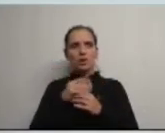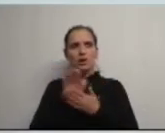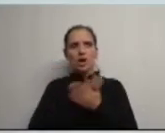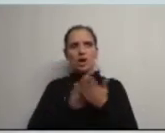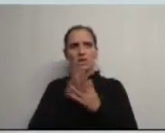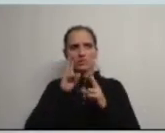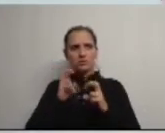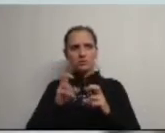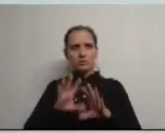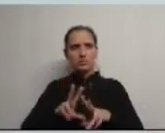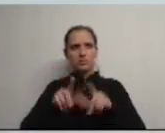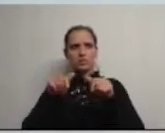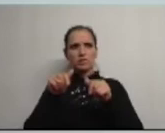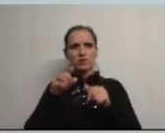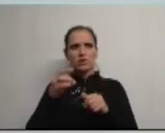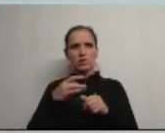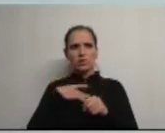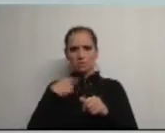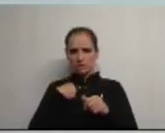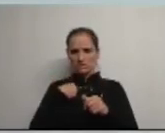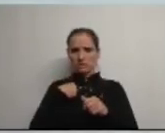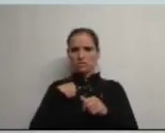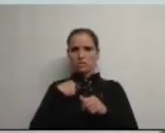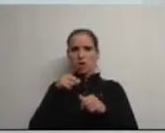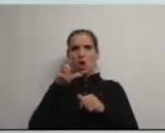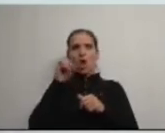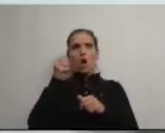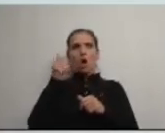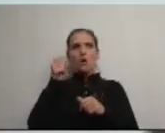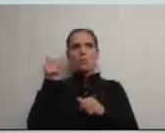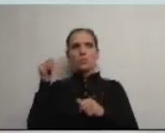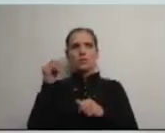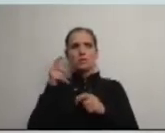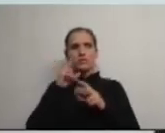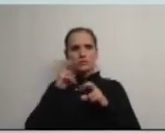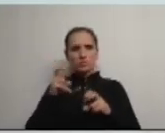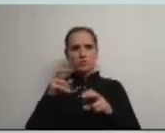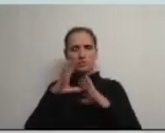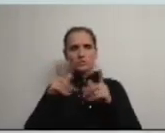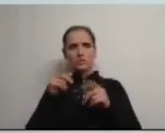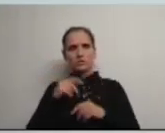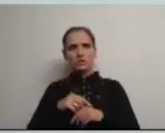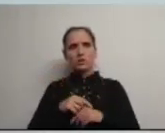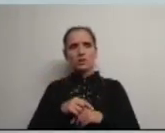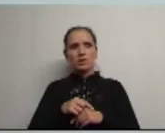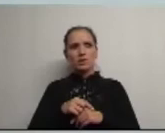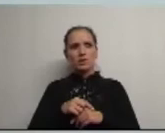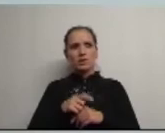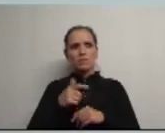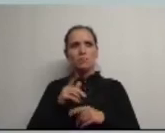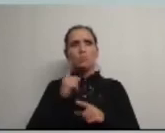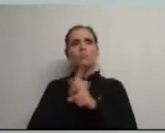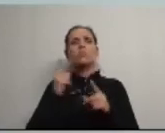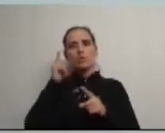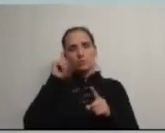da investigação e desenvolvimento contra mim estou a falar o lobby deles é investigação e desenvolvimento investigação e desenvolvimento para quê? para quê?